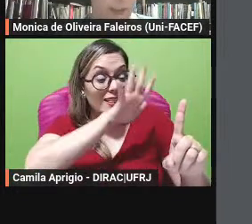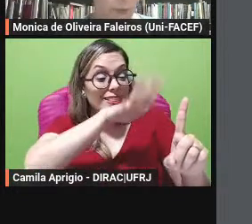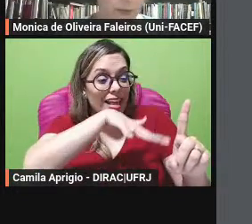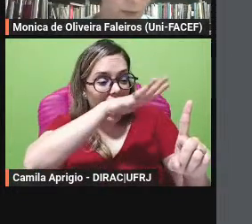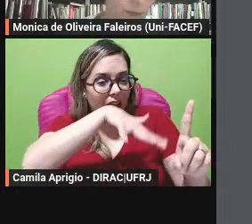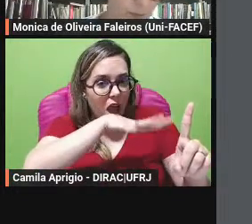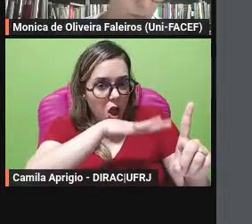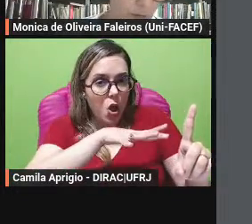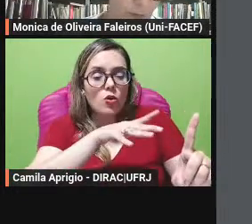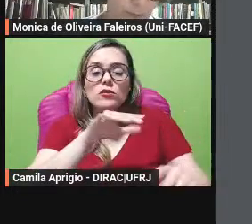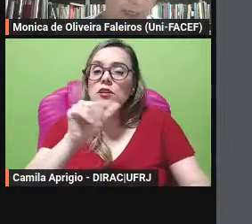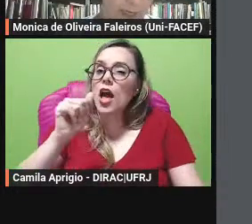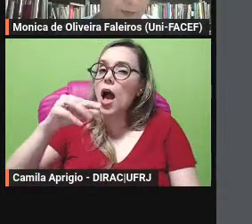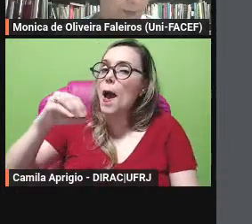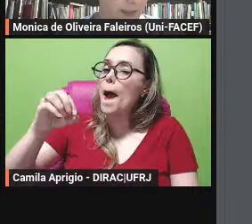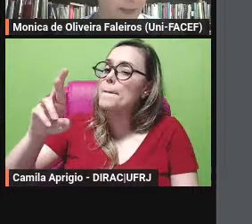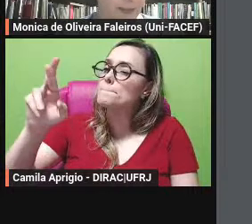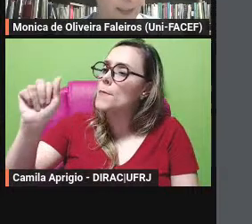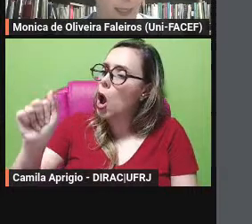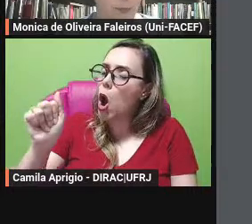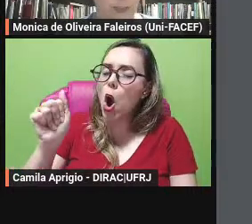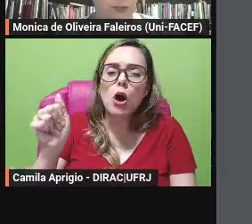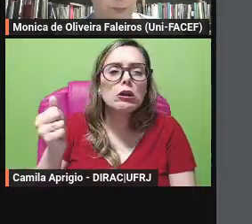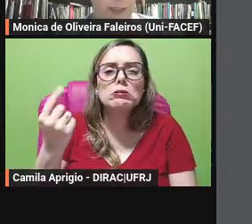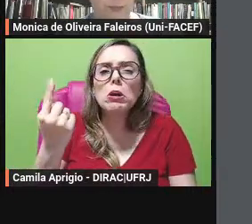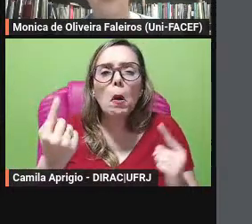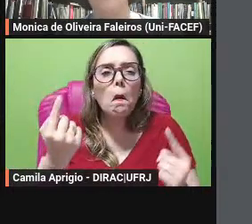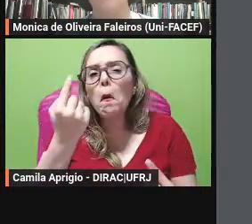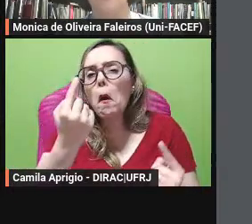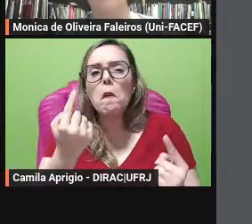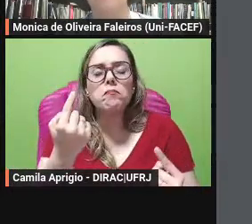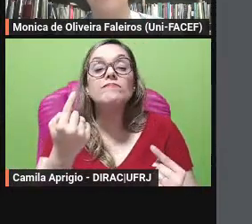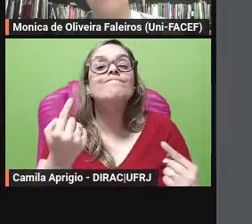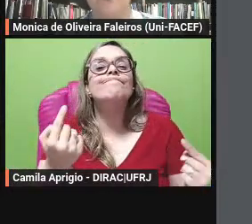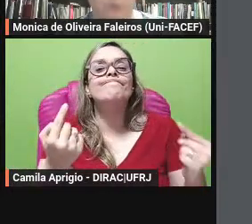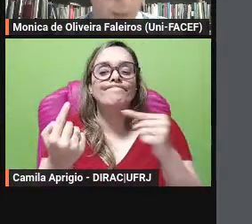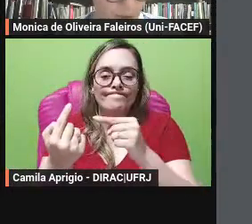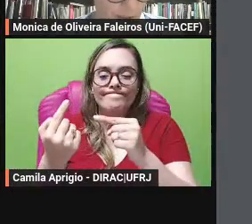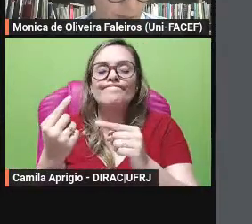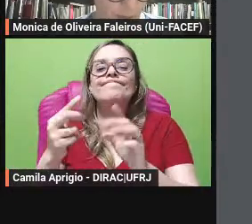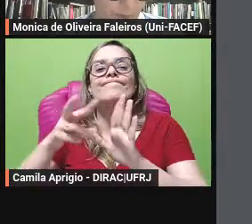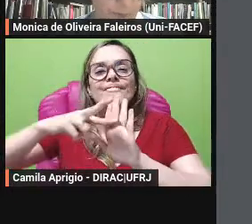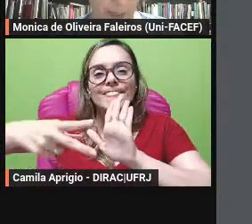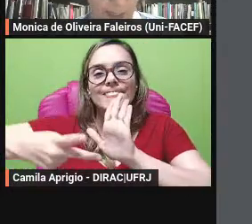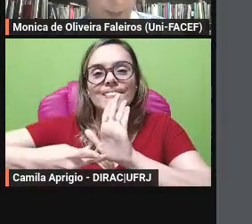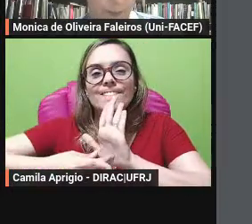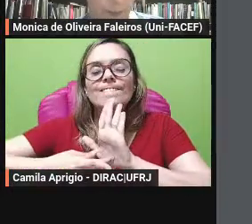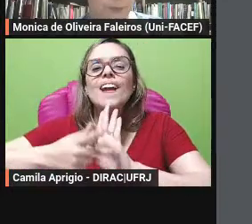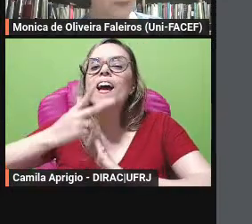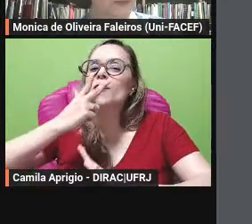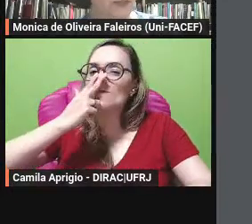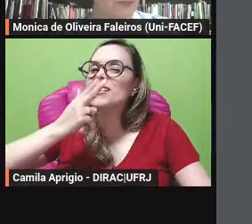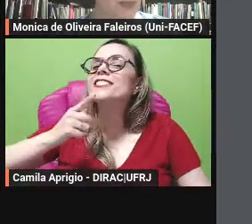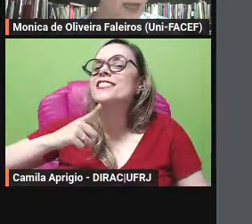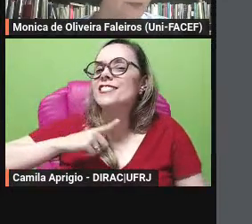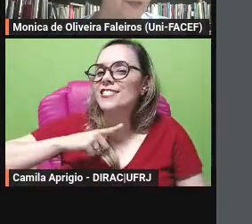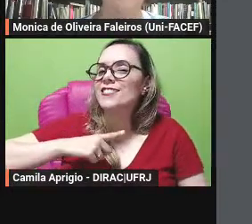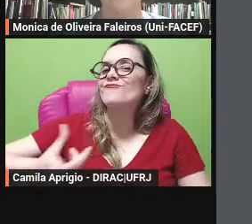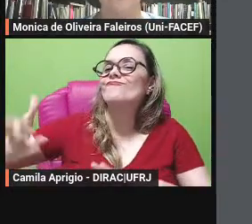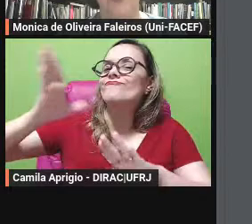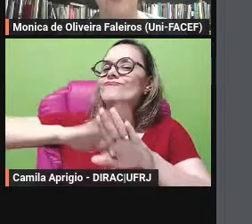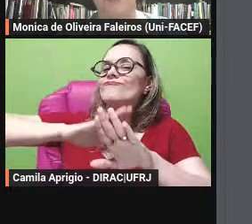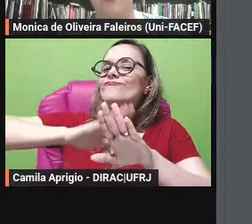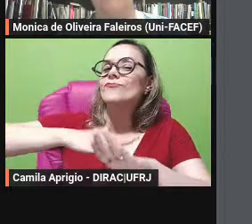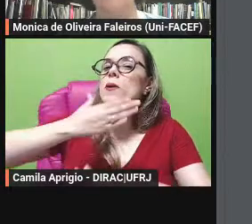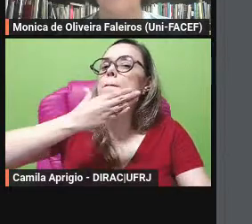narrador a adoção do amor como palavra para designar o sentimento é uma expressão de machismo daí a proposição da palavra